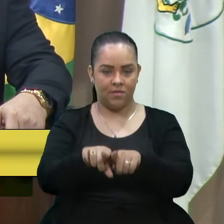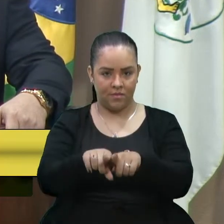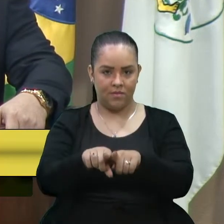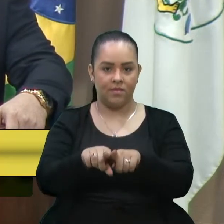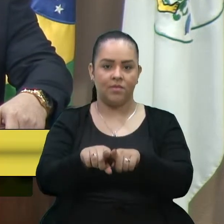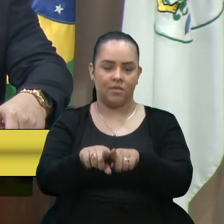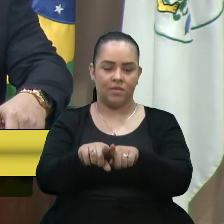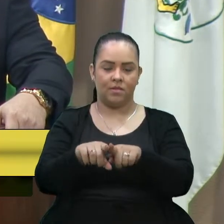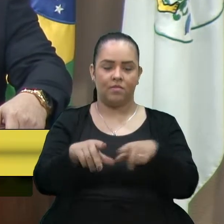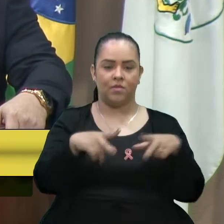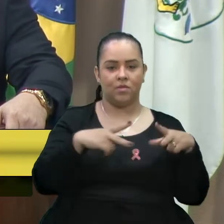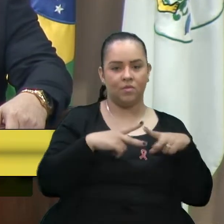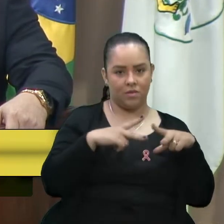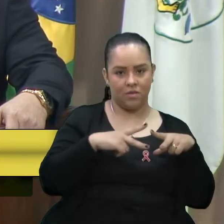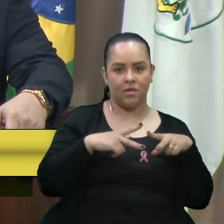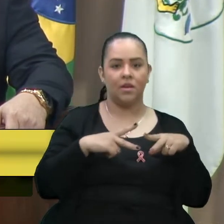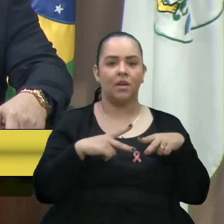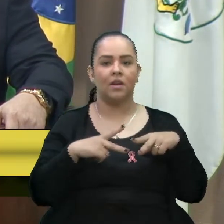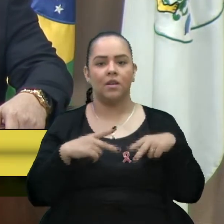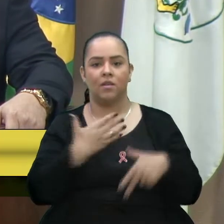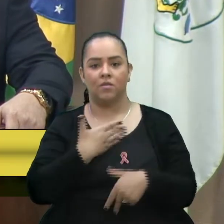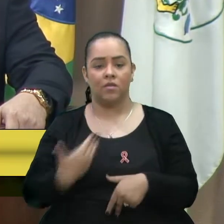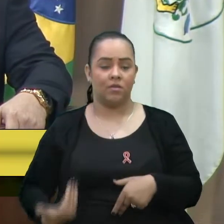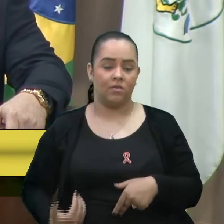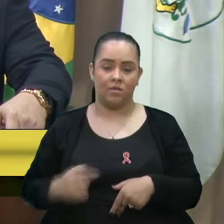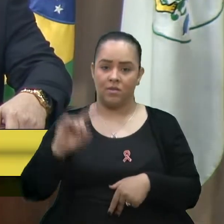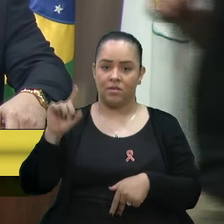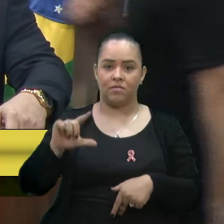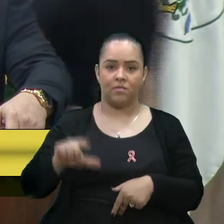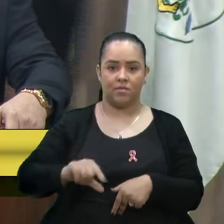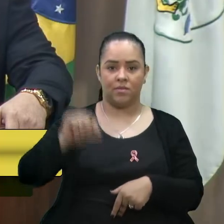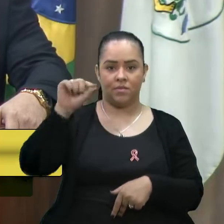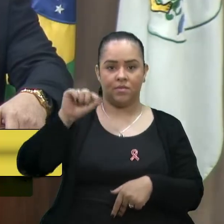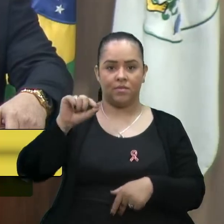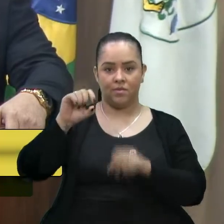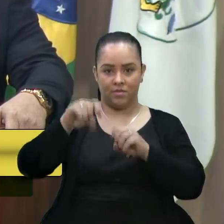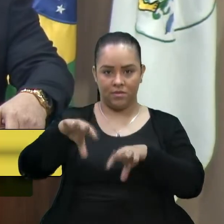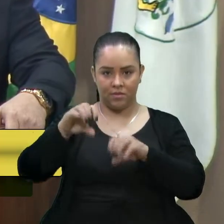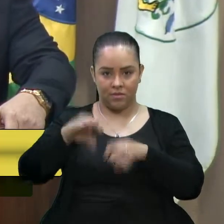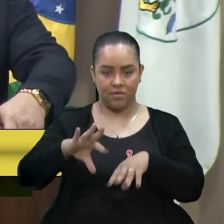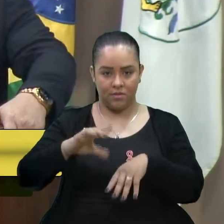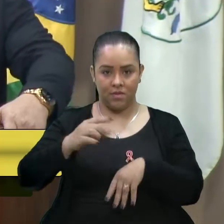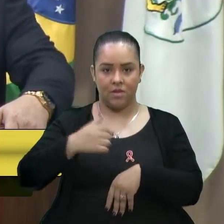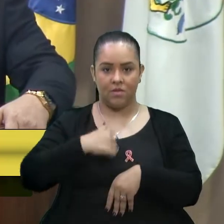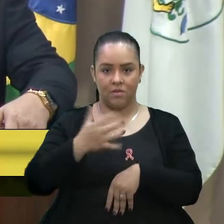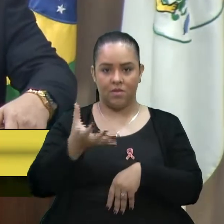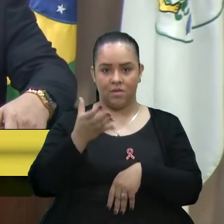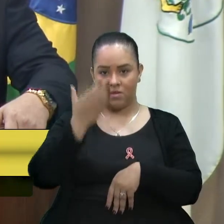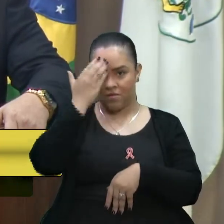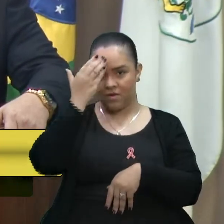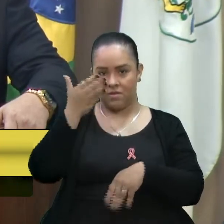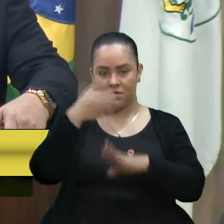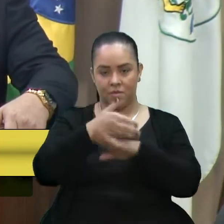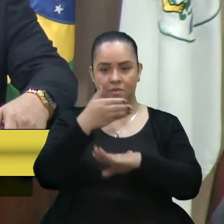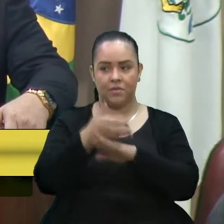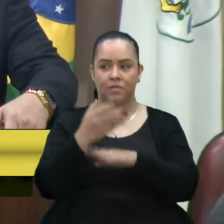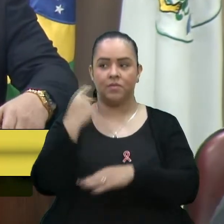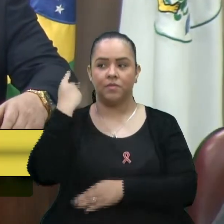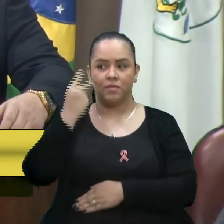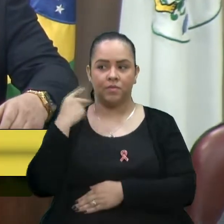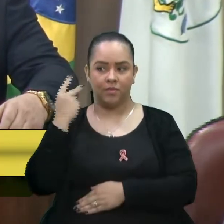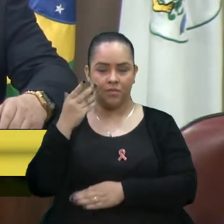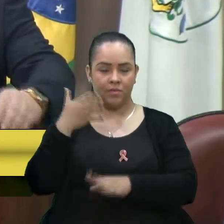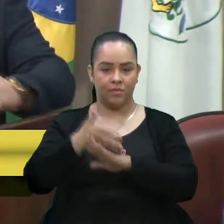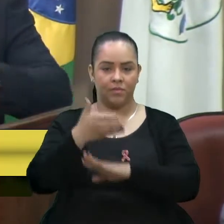privadas, que seria uma alternativa para a nossa educação. Quero agradecer a presença dos vereadores que